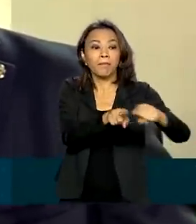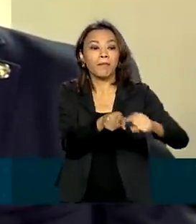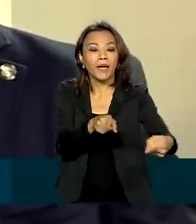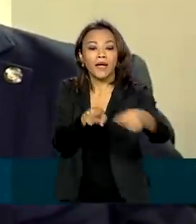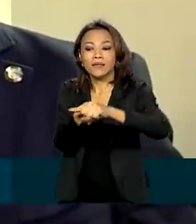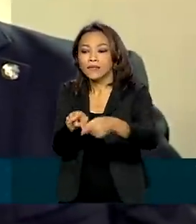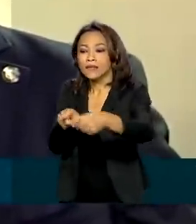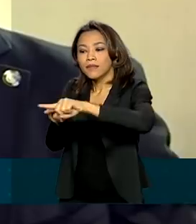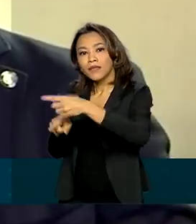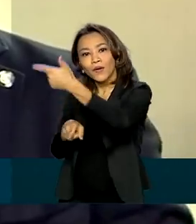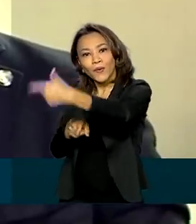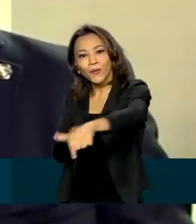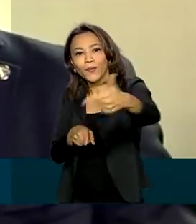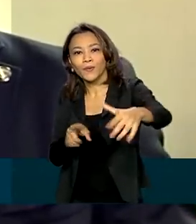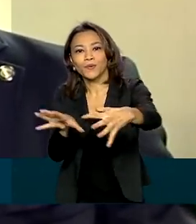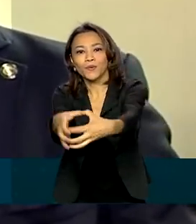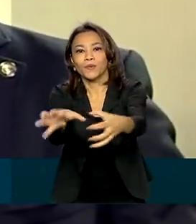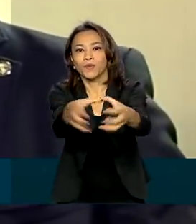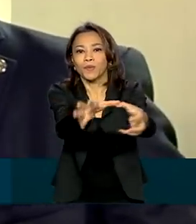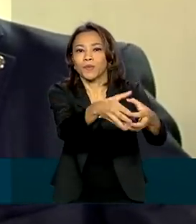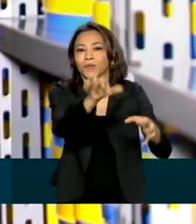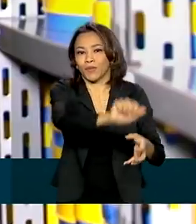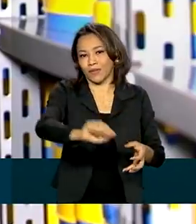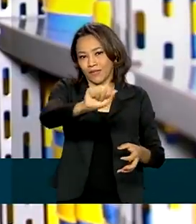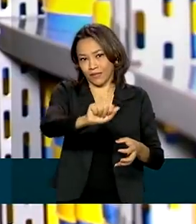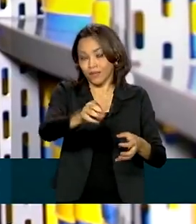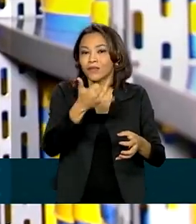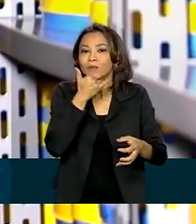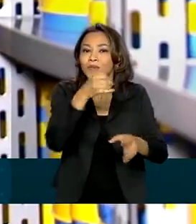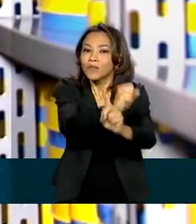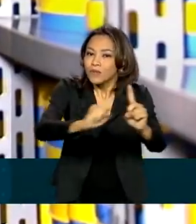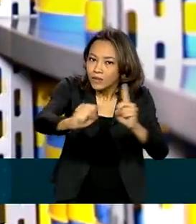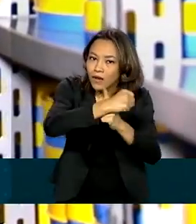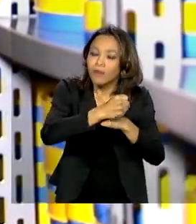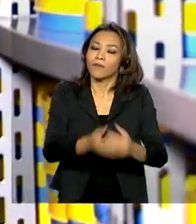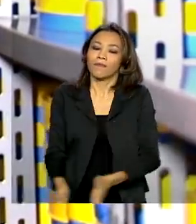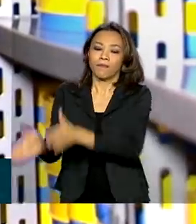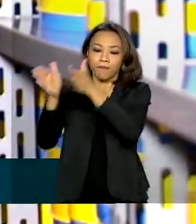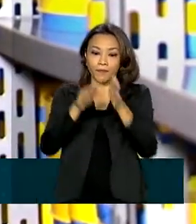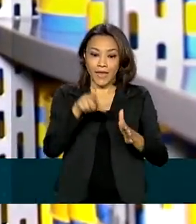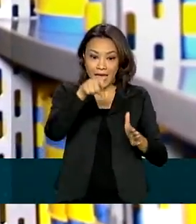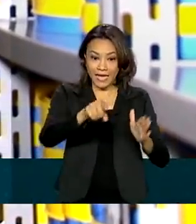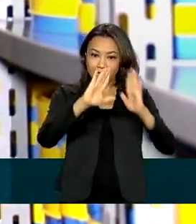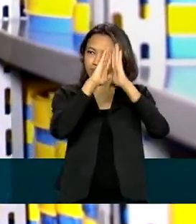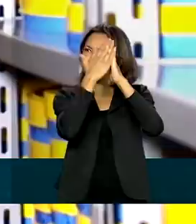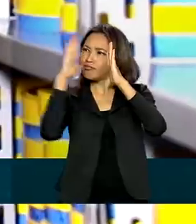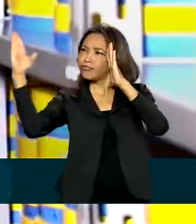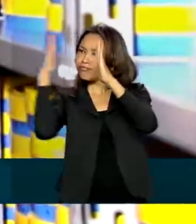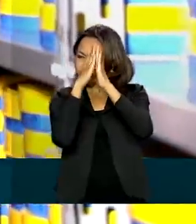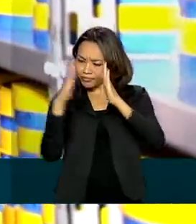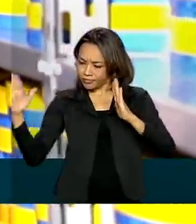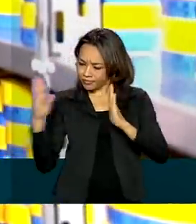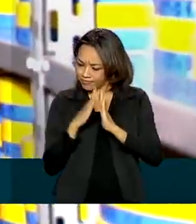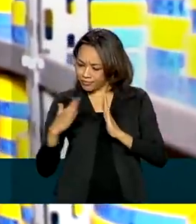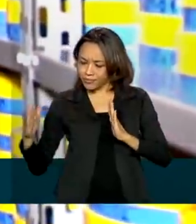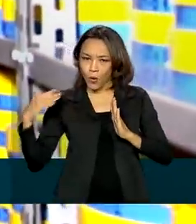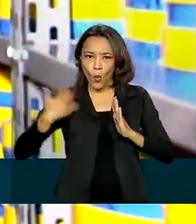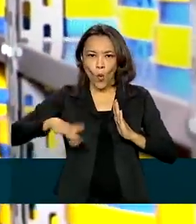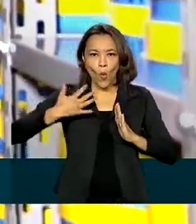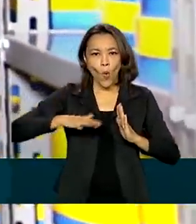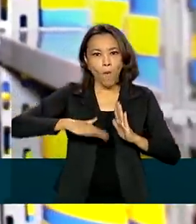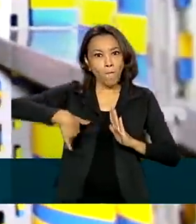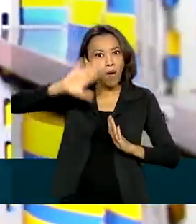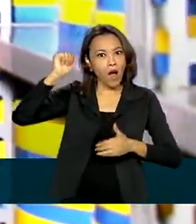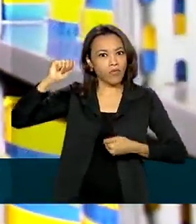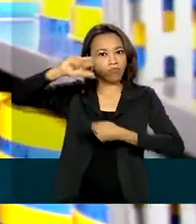com organizações sociais ao longo do tempo. A Cinemateca Brasileira tem o maior acervo da América do Sul. São